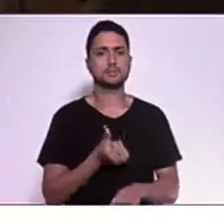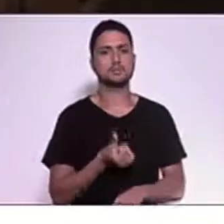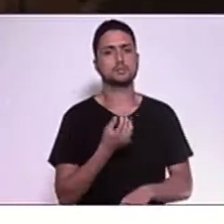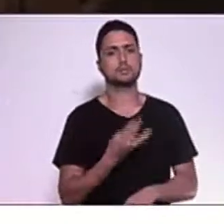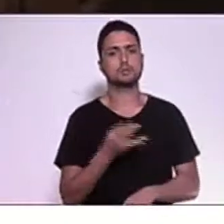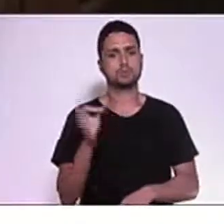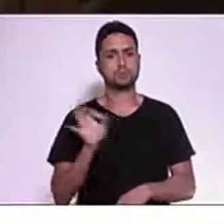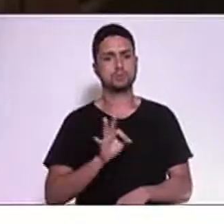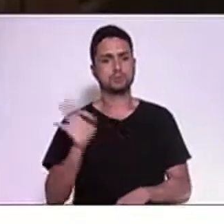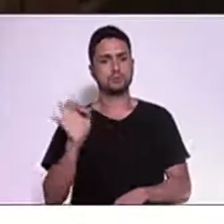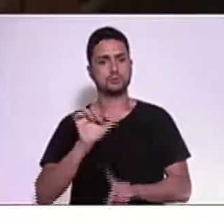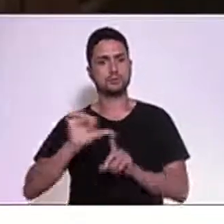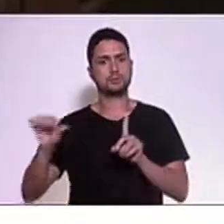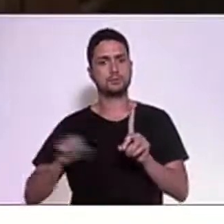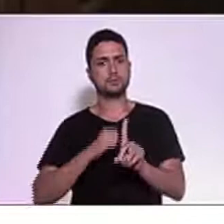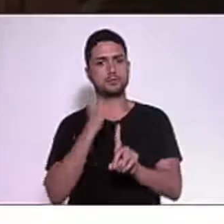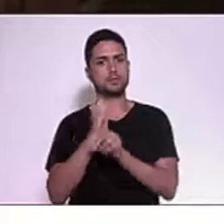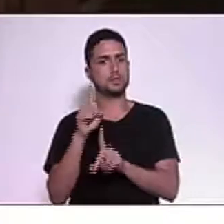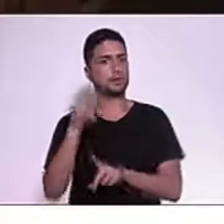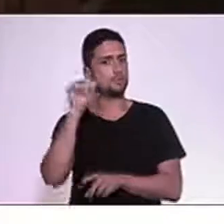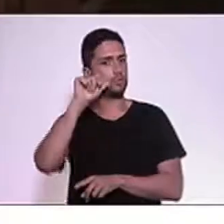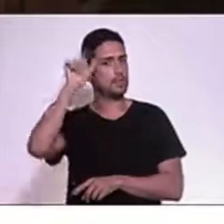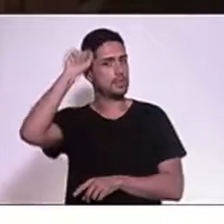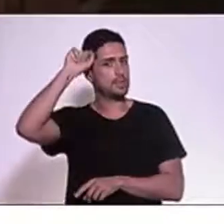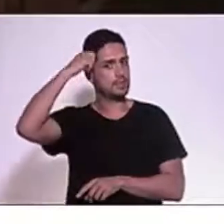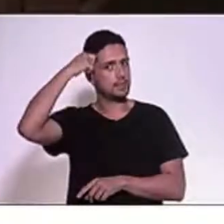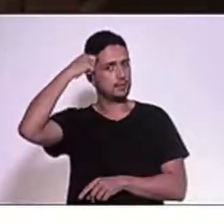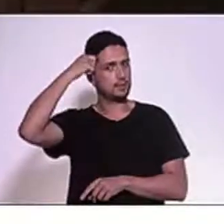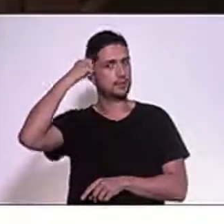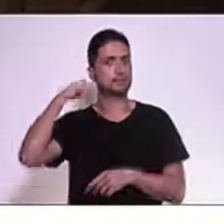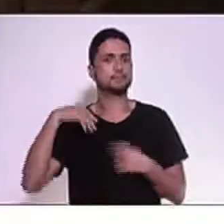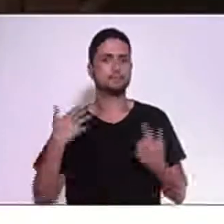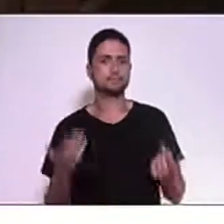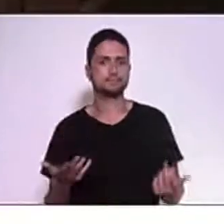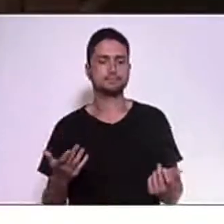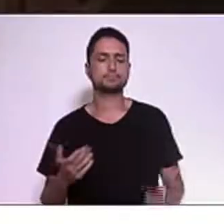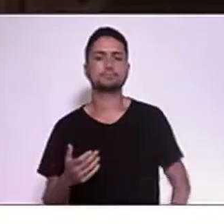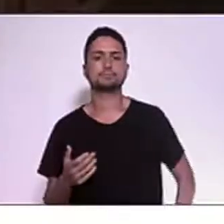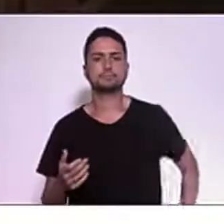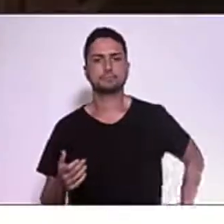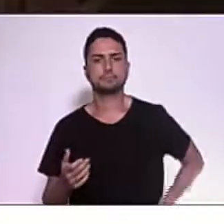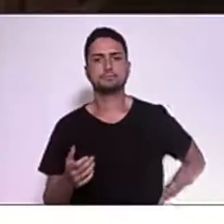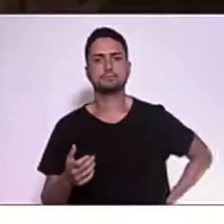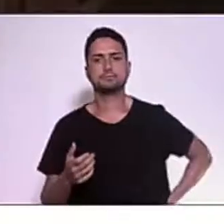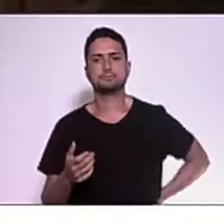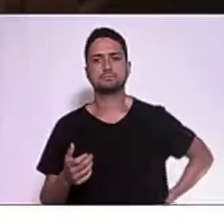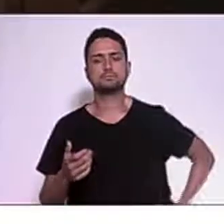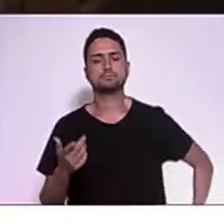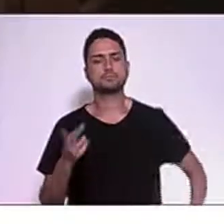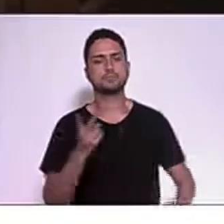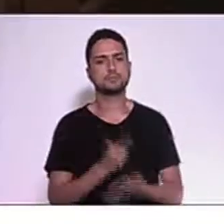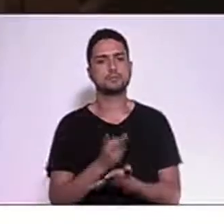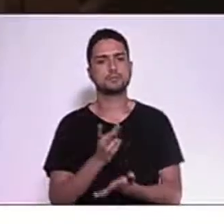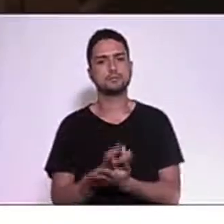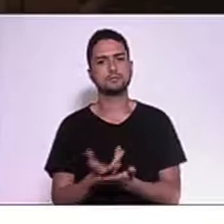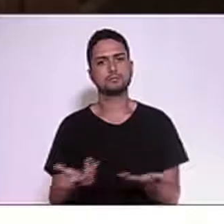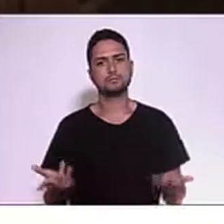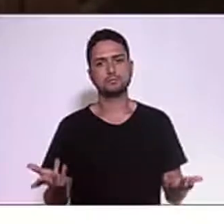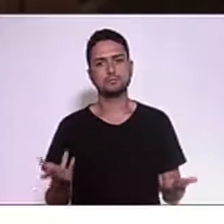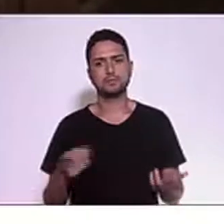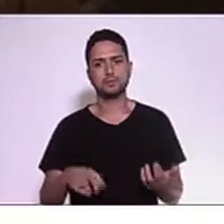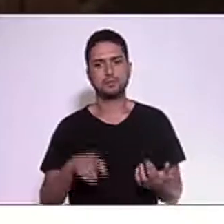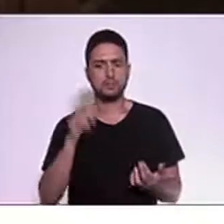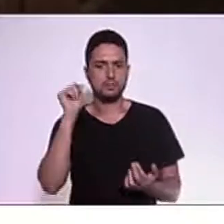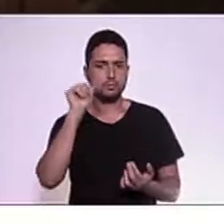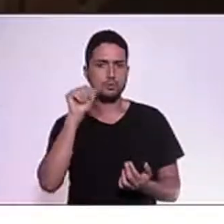feminicídios foram de mulheres negras. Ou seja, repete-se uma lógica devastadora na vida dessas